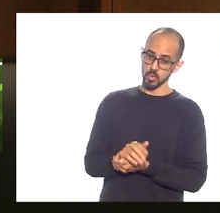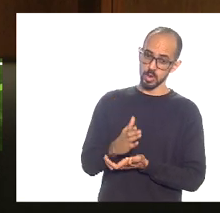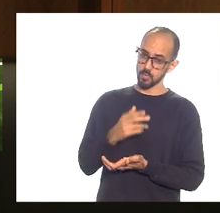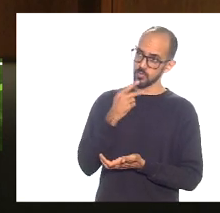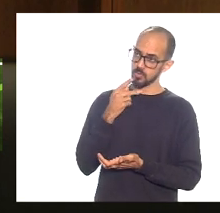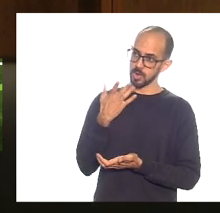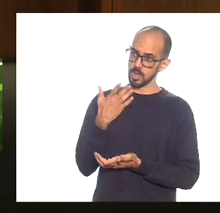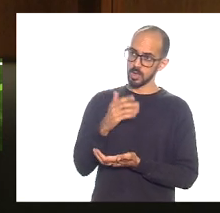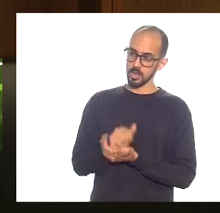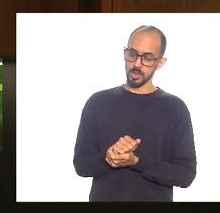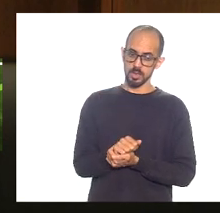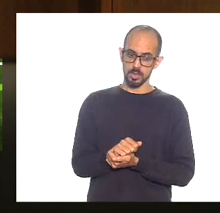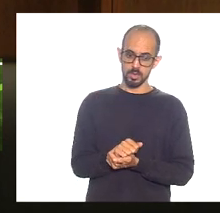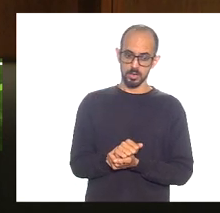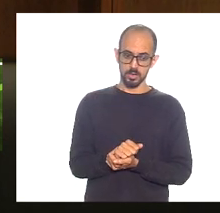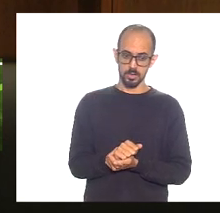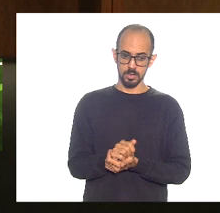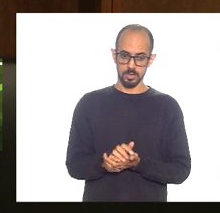pode usar da palavra